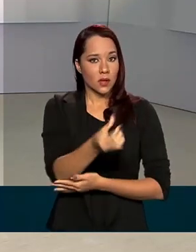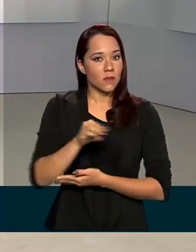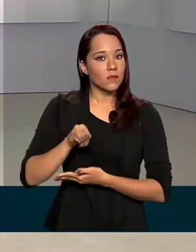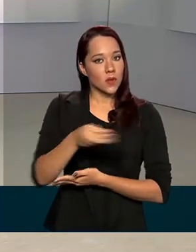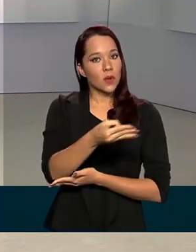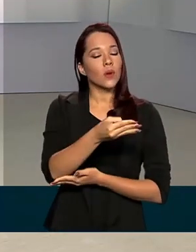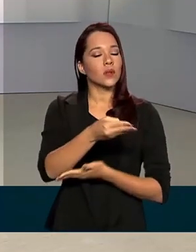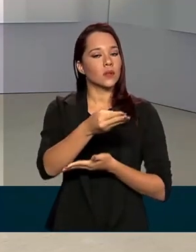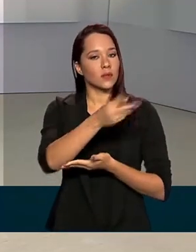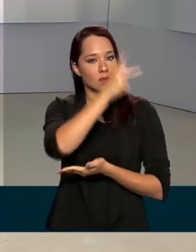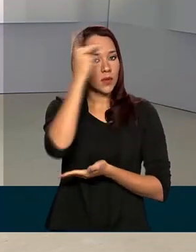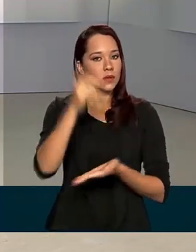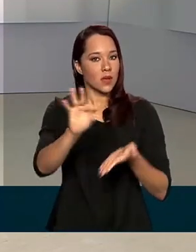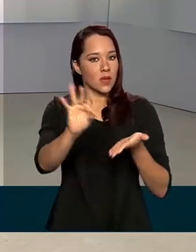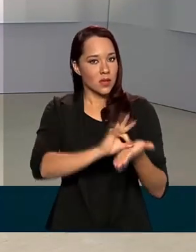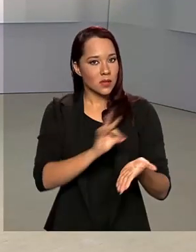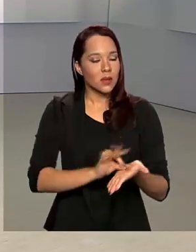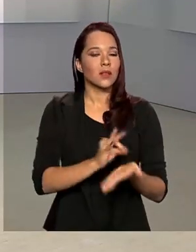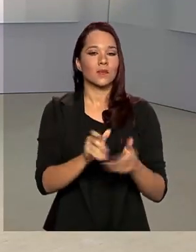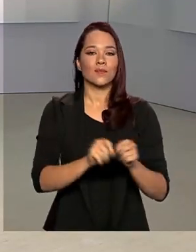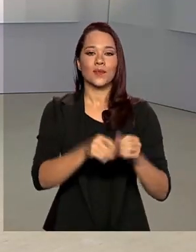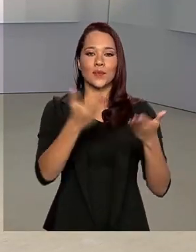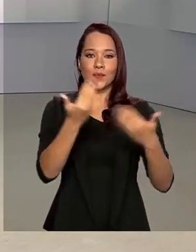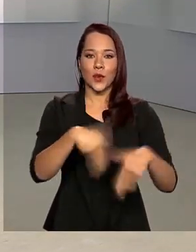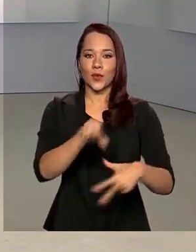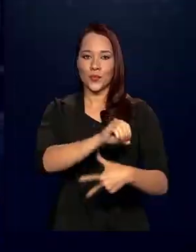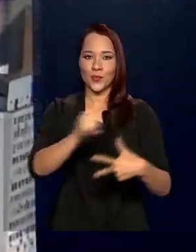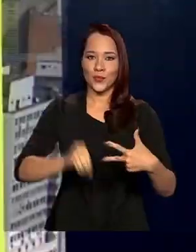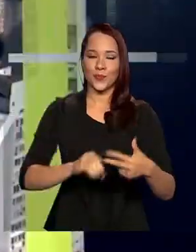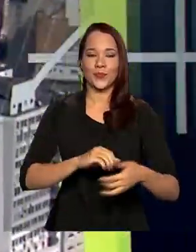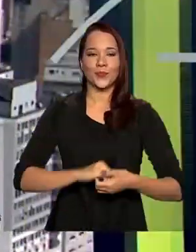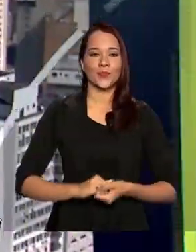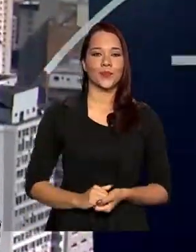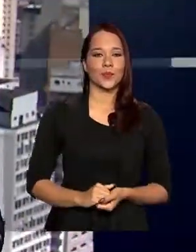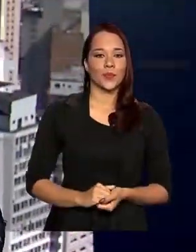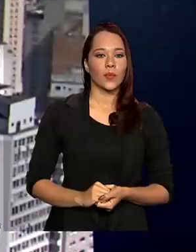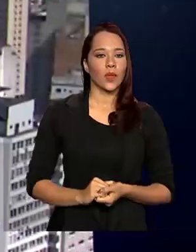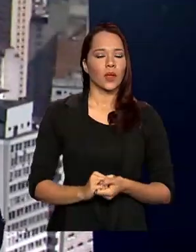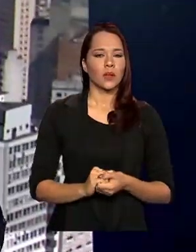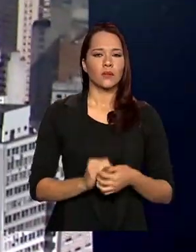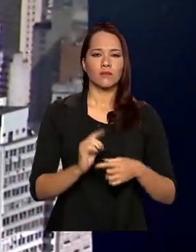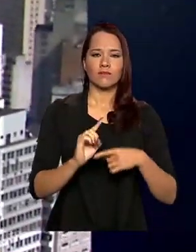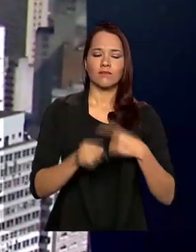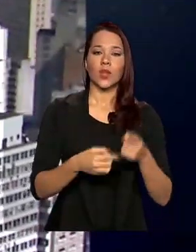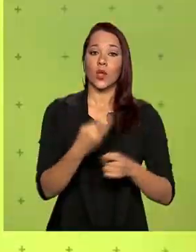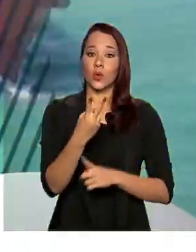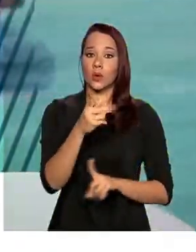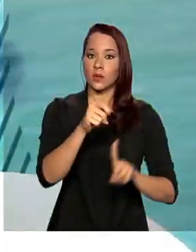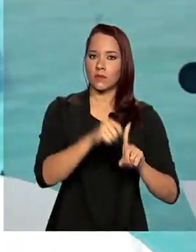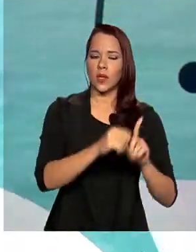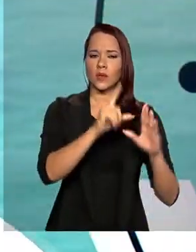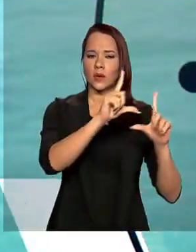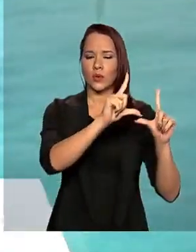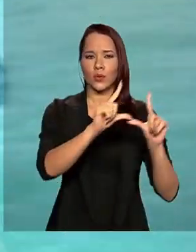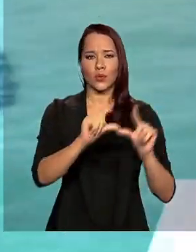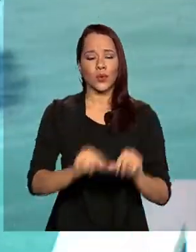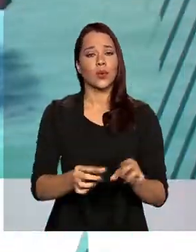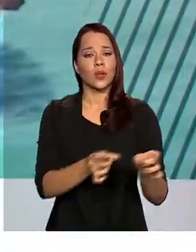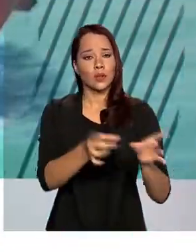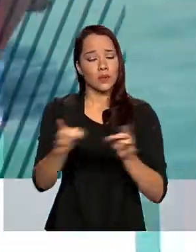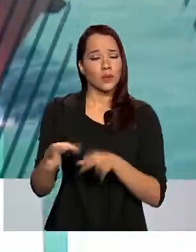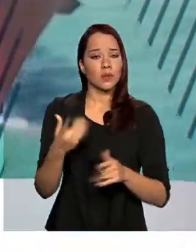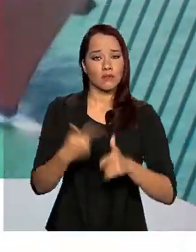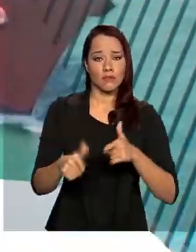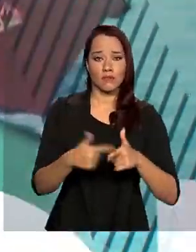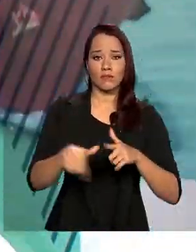participantes estão inscritos para fazer o Enem 2020. Depois de dois meses em queda nas vendas por causa da